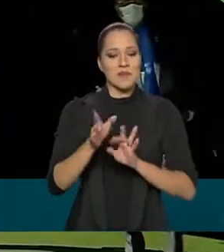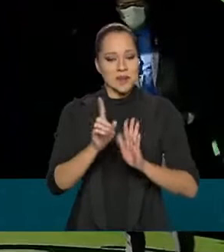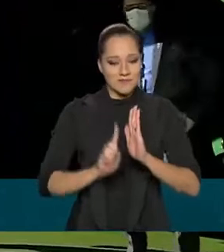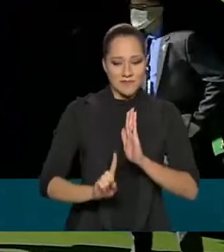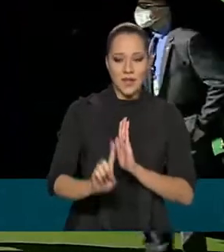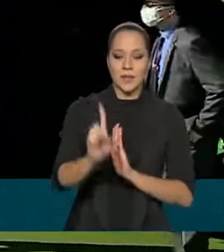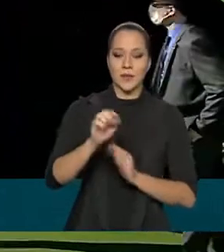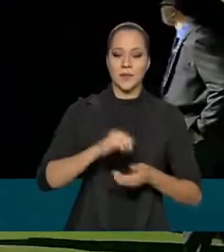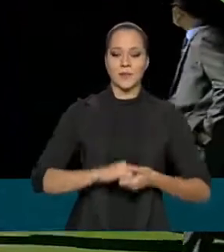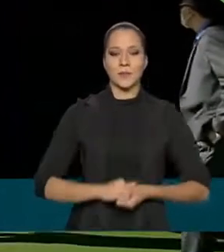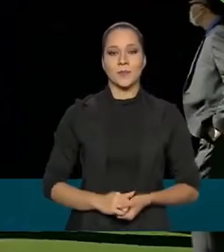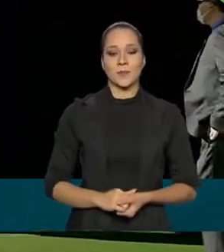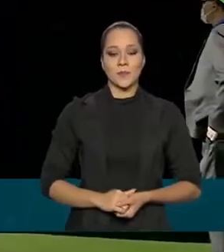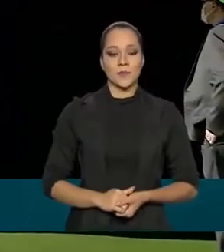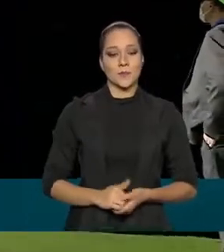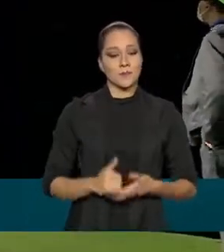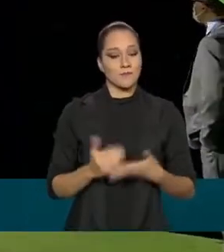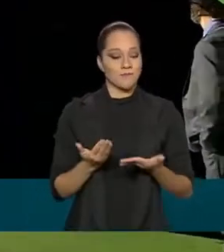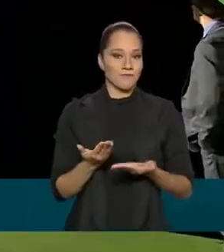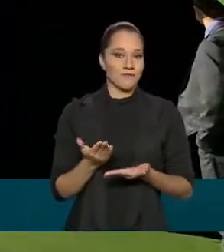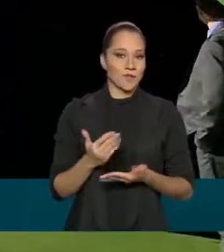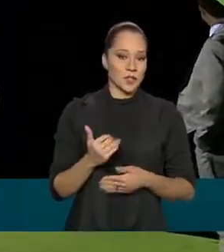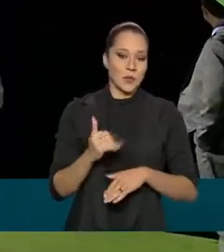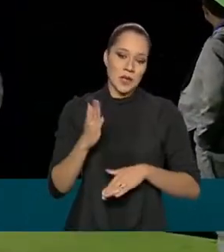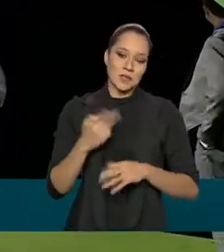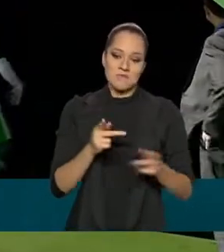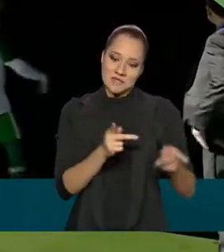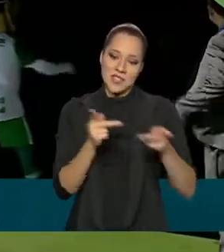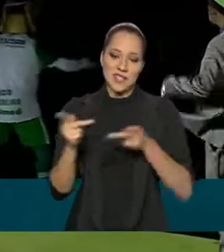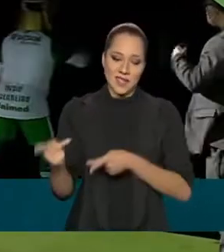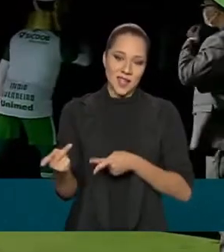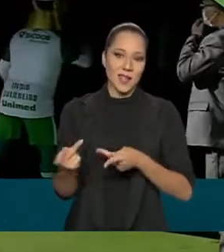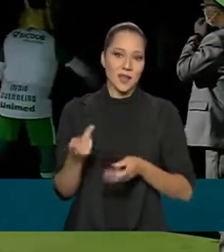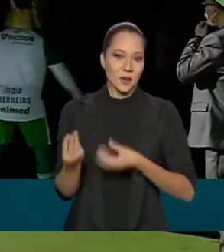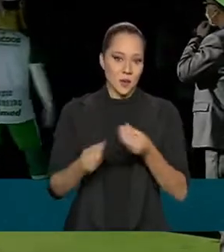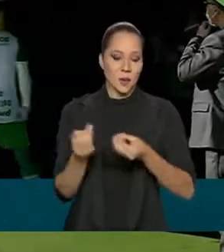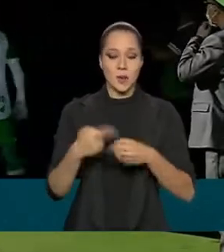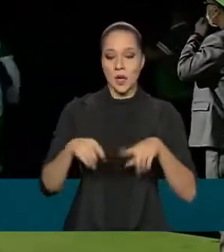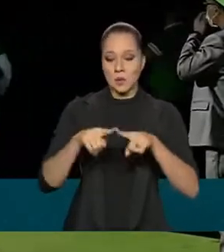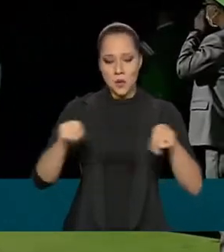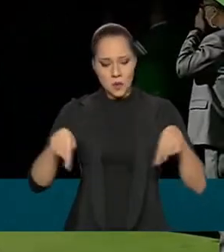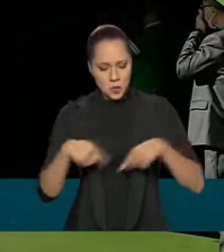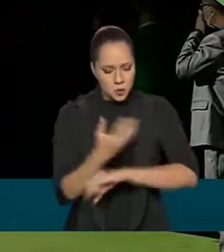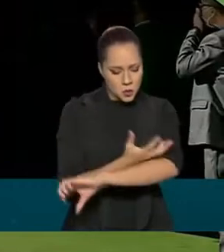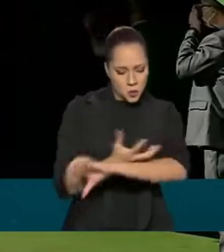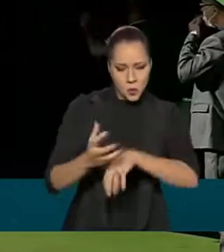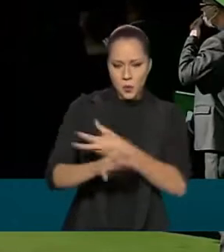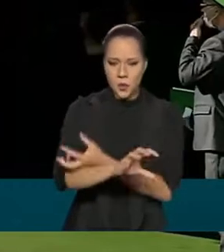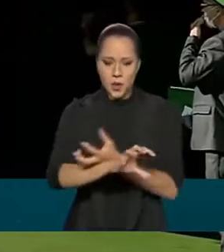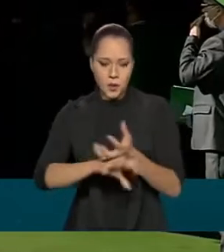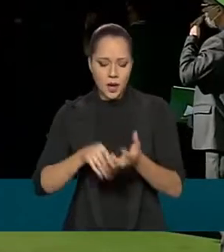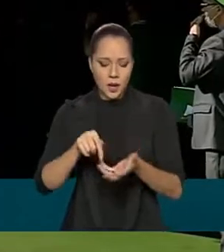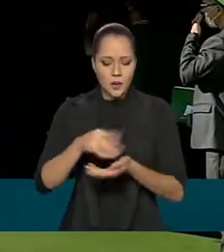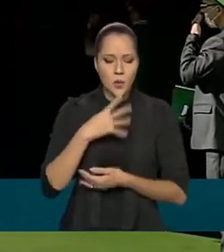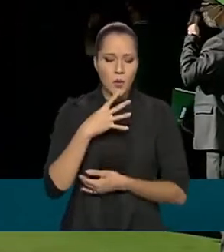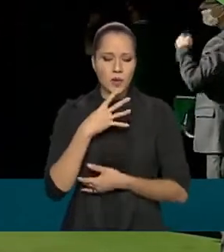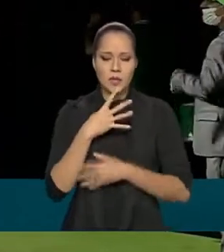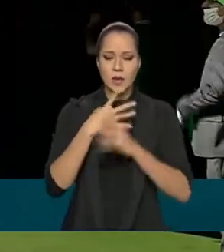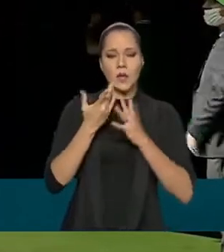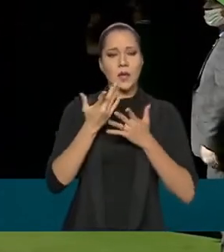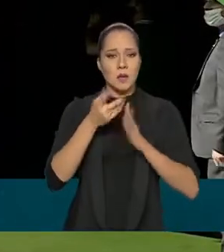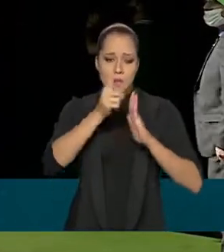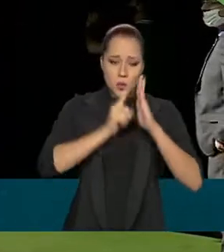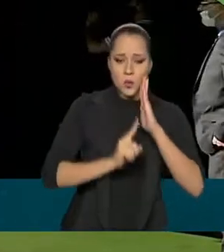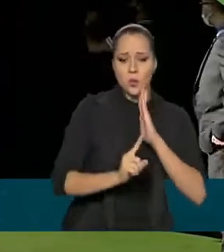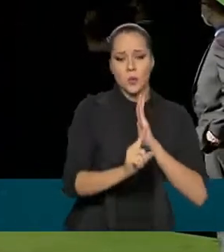no sentido mais de visitar mesmo o gramado e conhecer por dentro